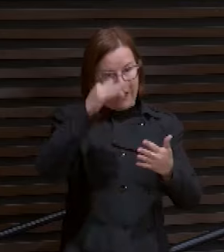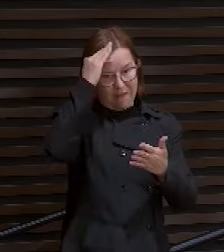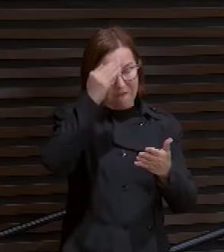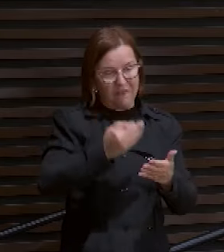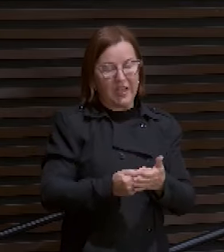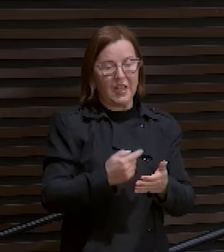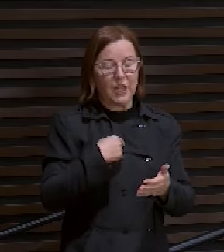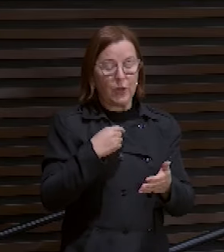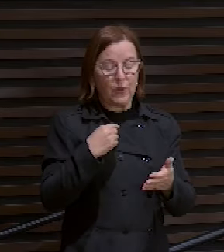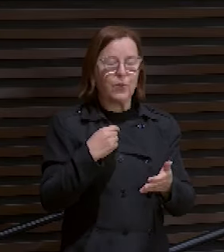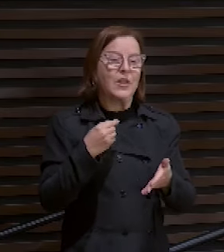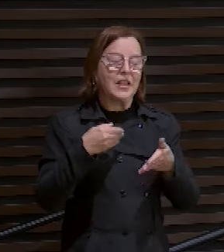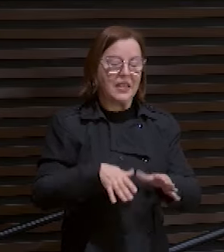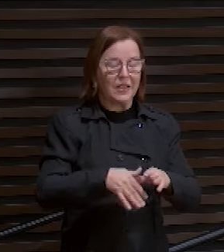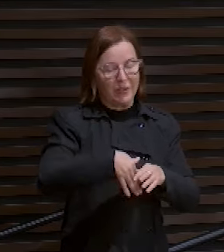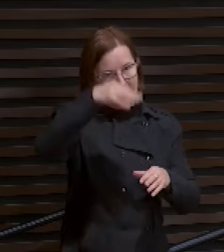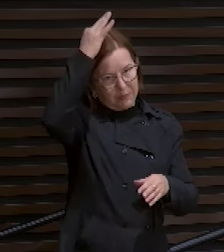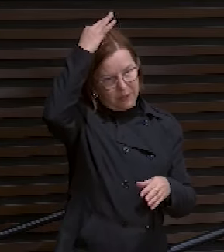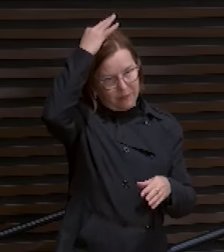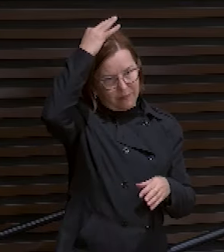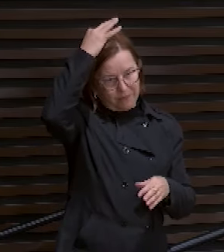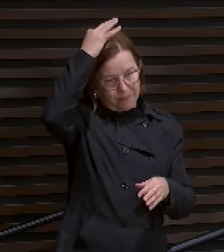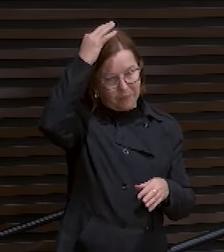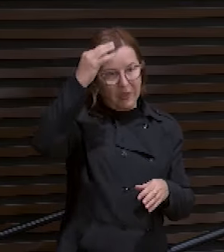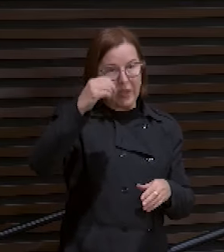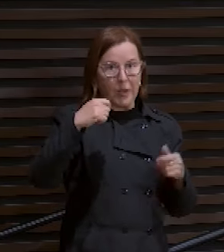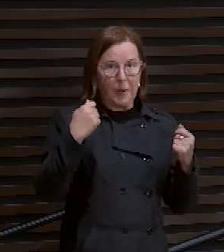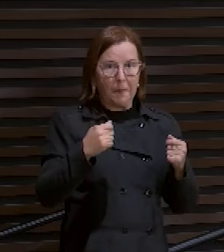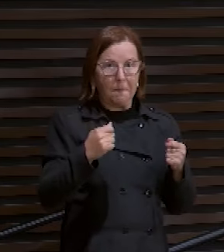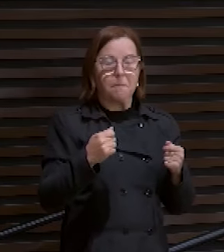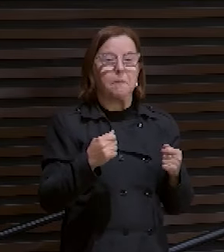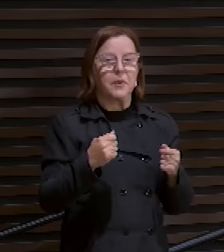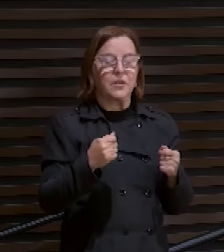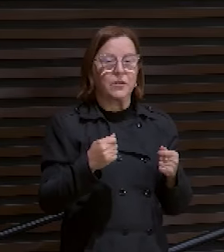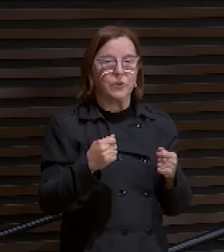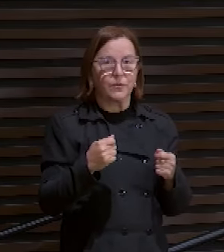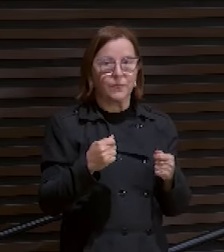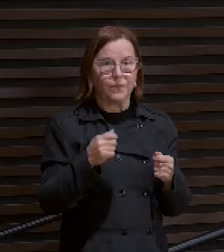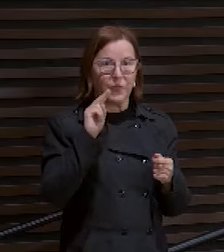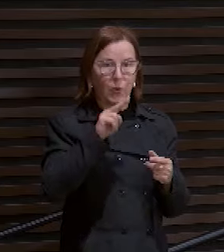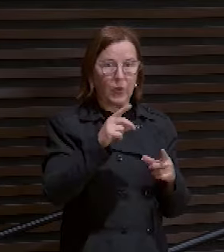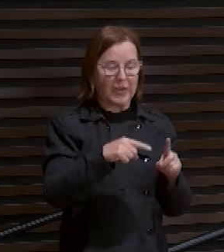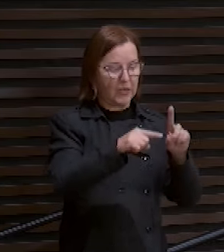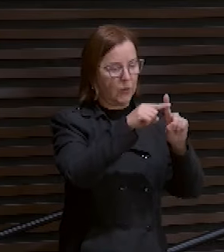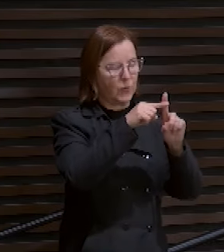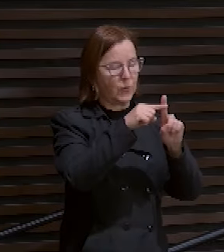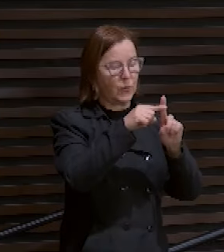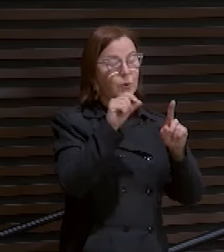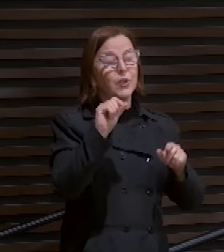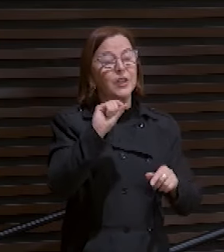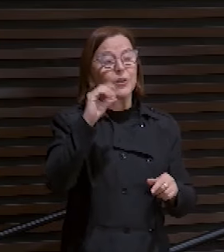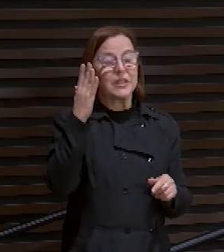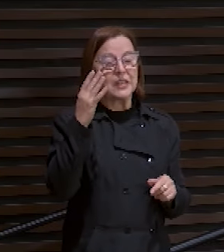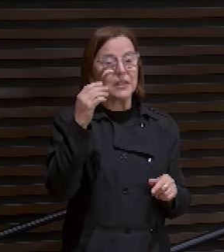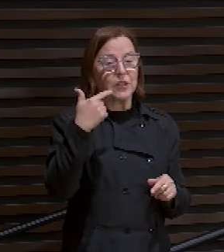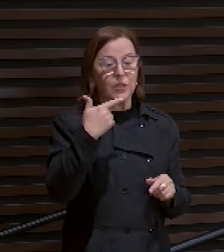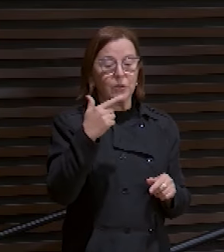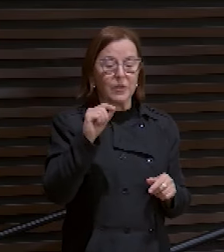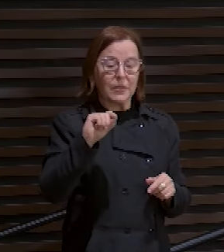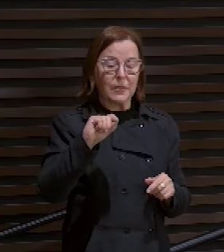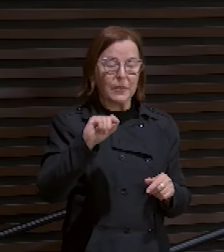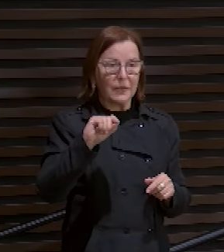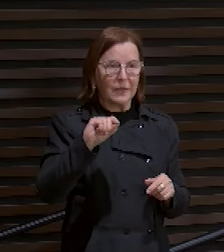novo? Eu preciso olhar para a cruz. O aconteceu na cruz é dois mil anos atrás. A morte de quem?